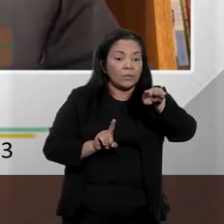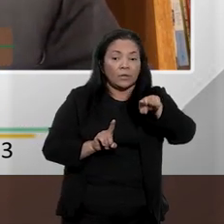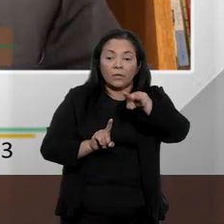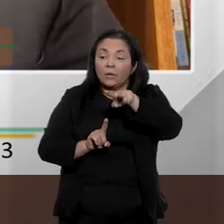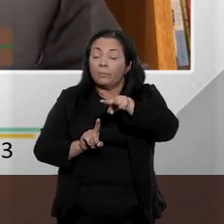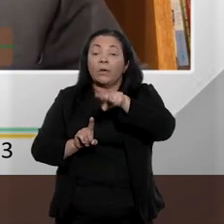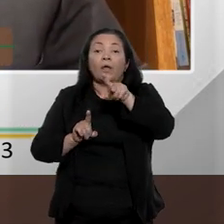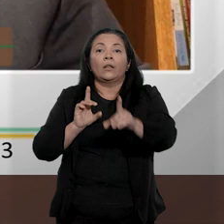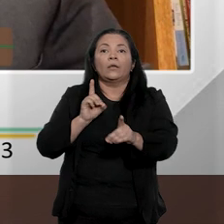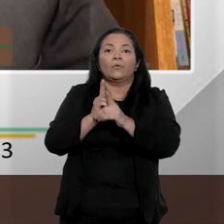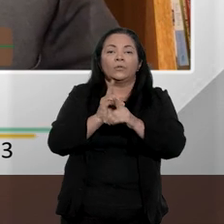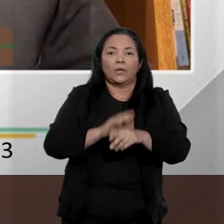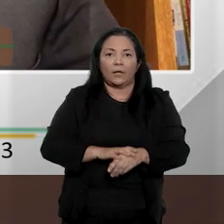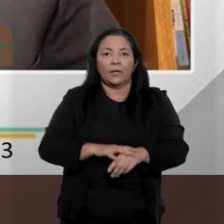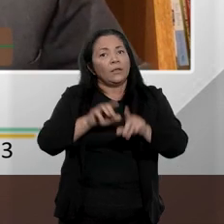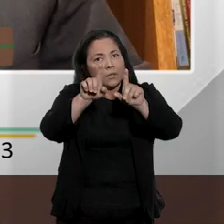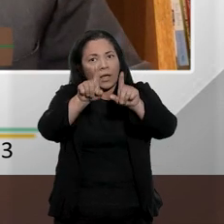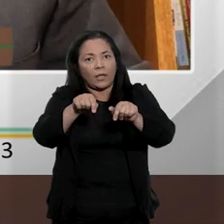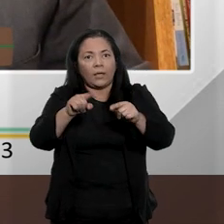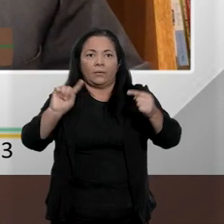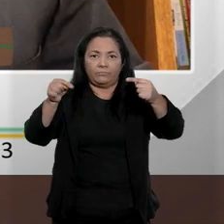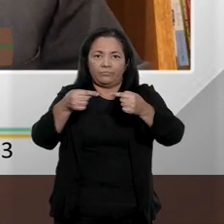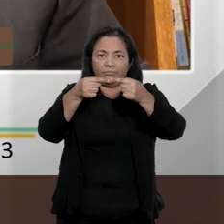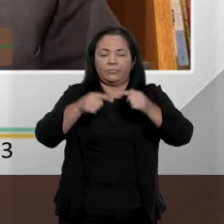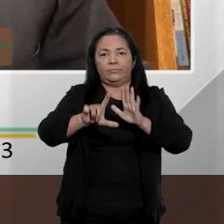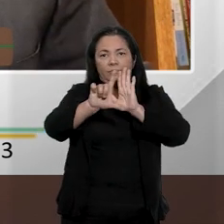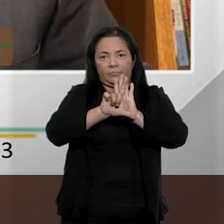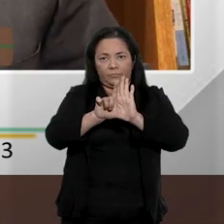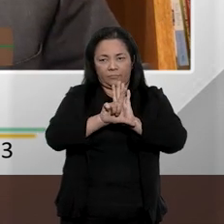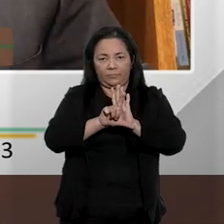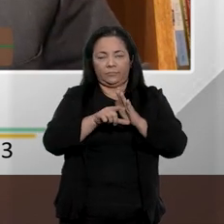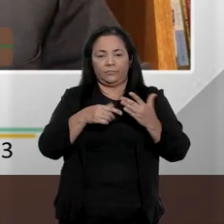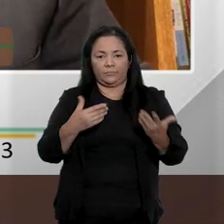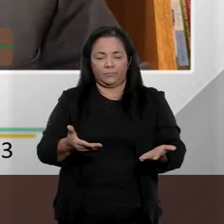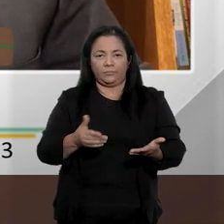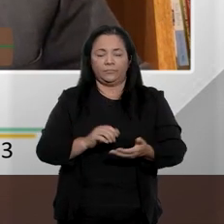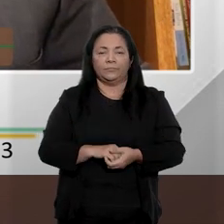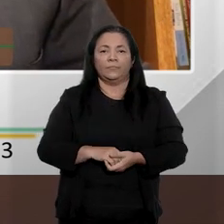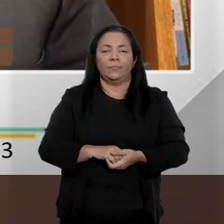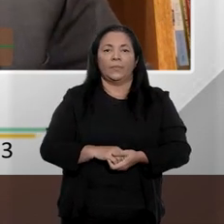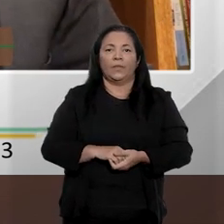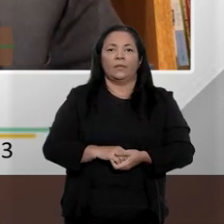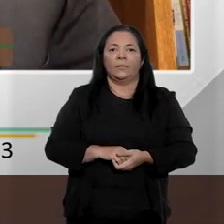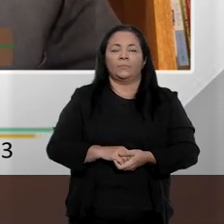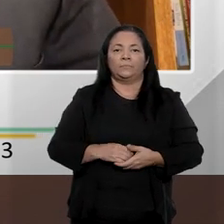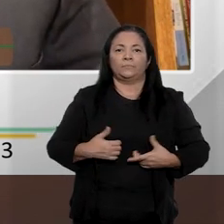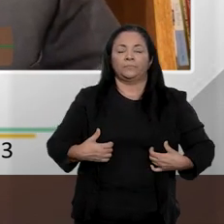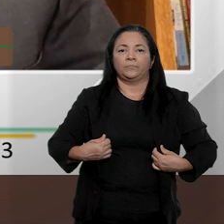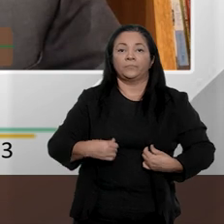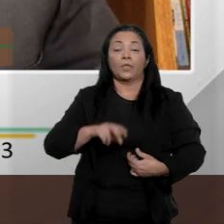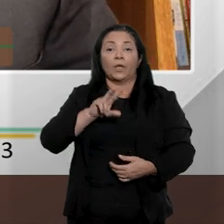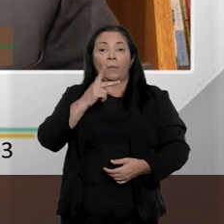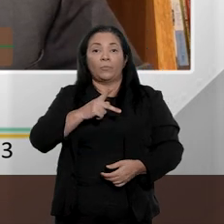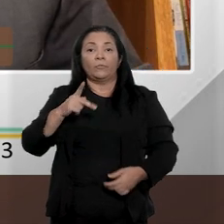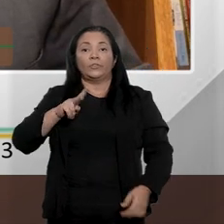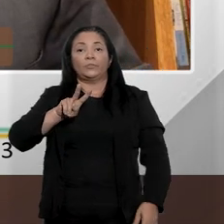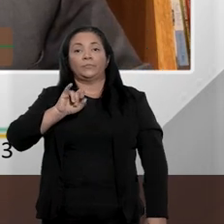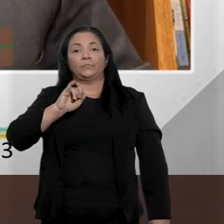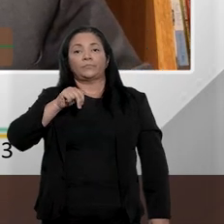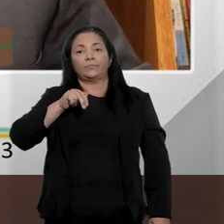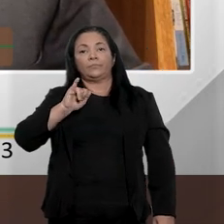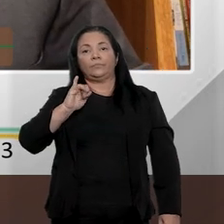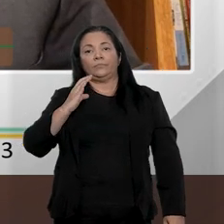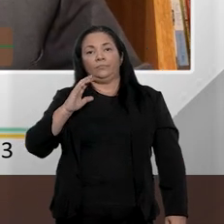lastreasse uma condenação de forma fundamentada. E aí vem naquilo que a gente dizia e que o professor Vinicius também